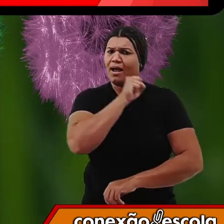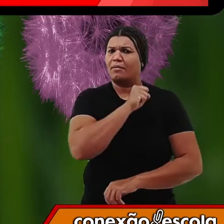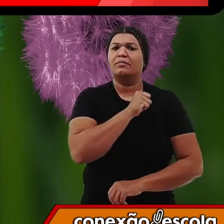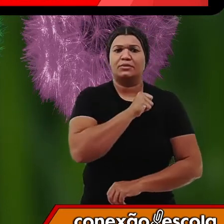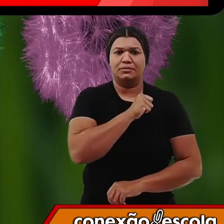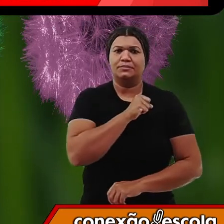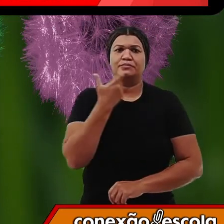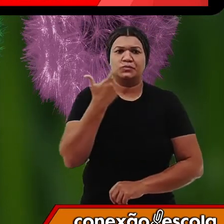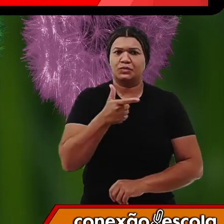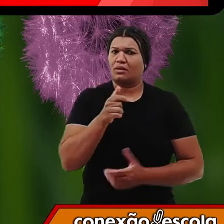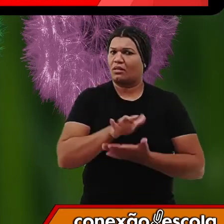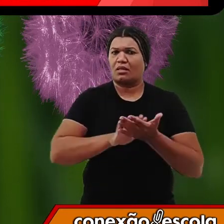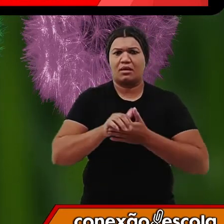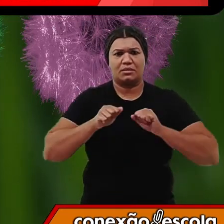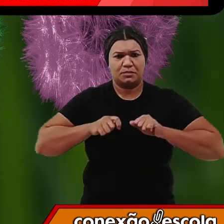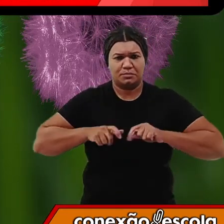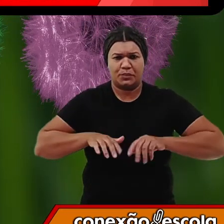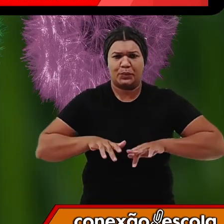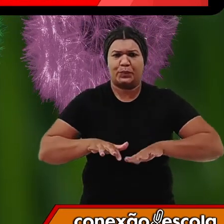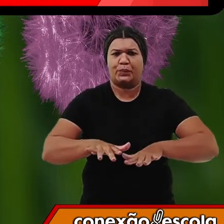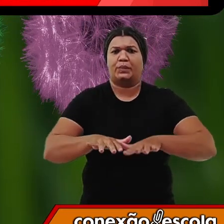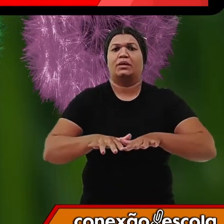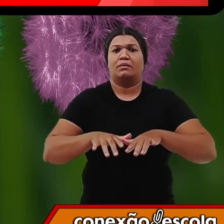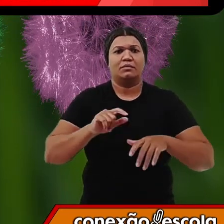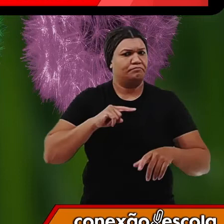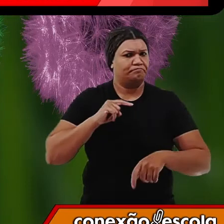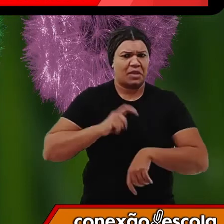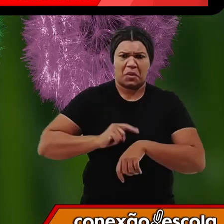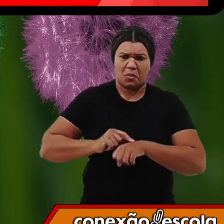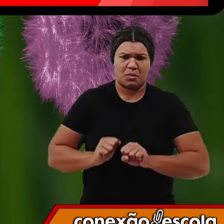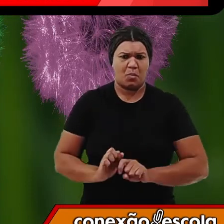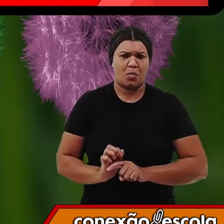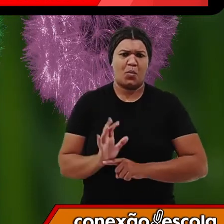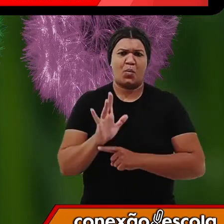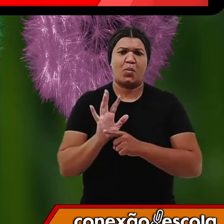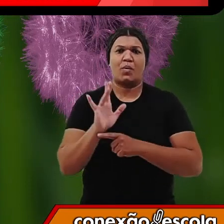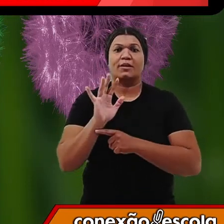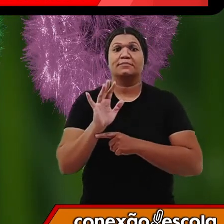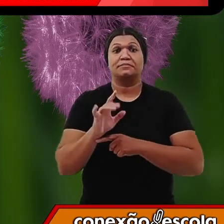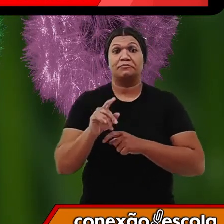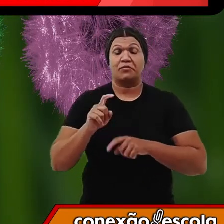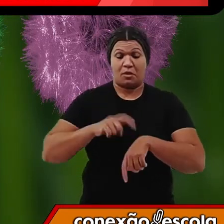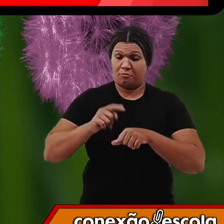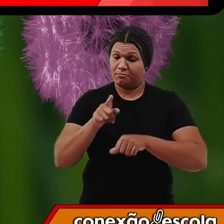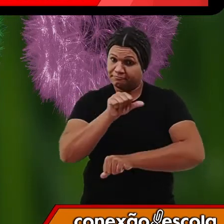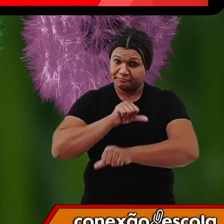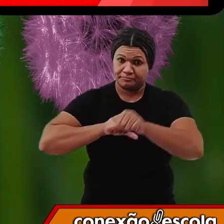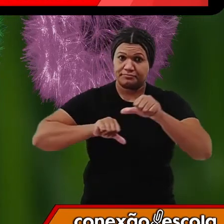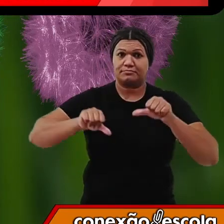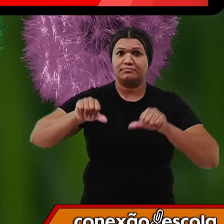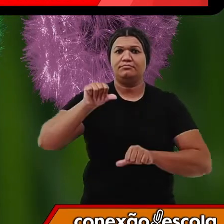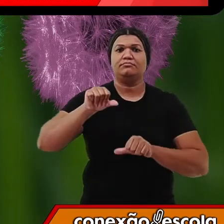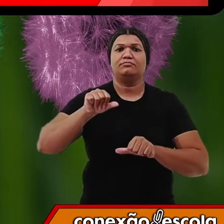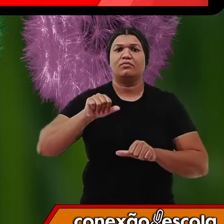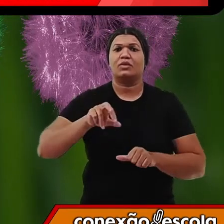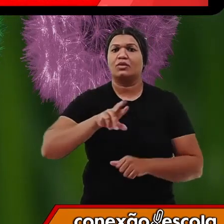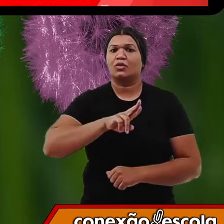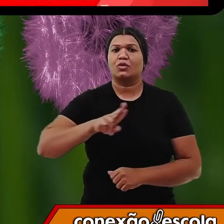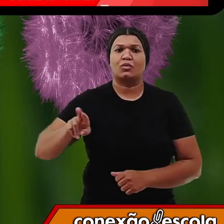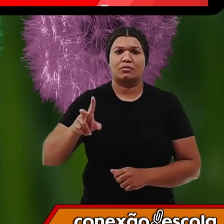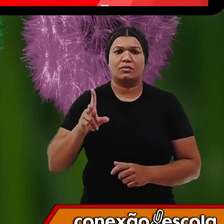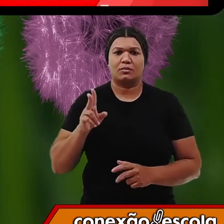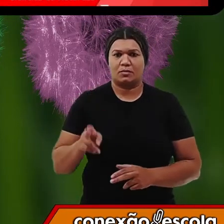passarem pelo estado líquido. E quando isso acontece ao contrário, eu chamo de resublimação. Ok?